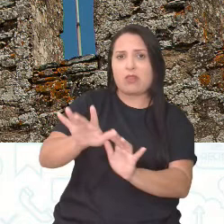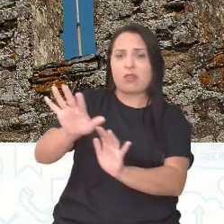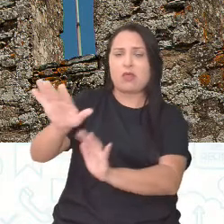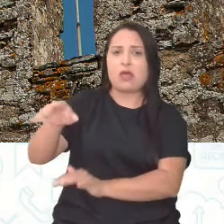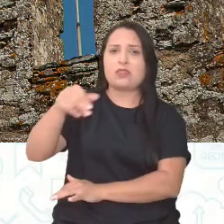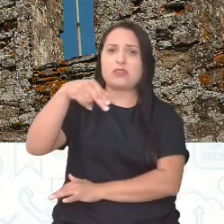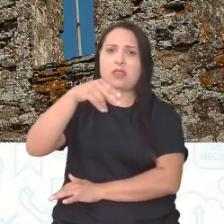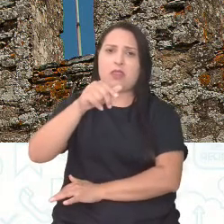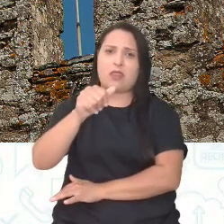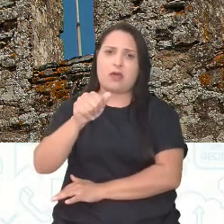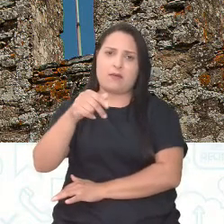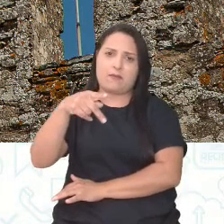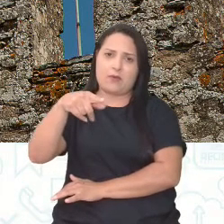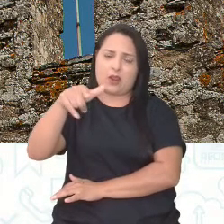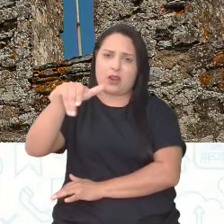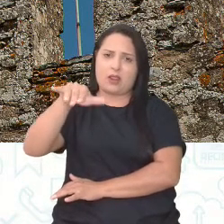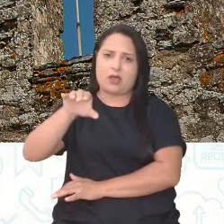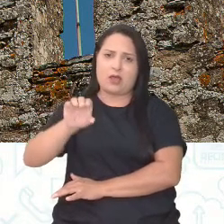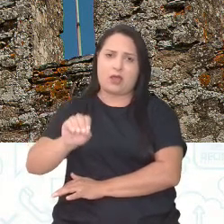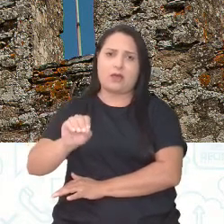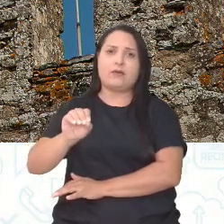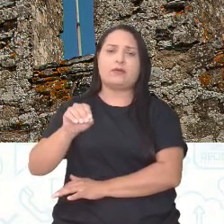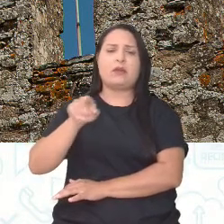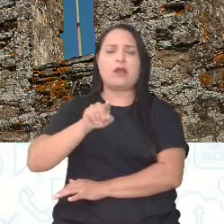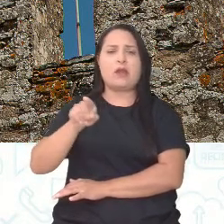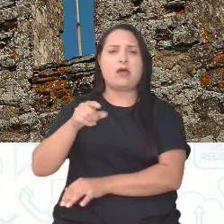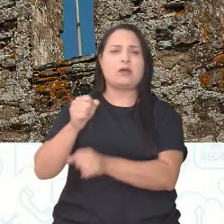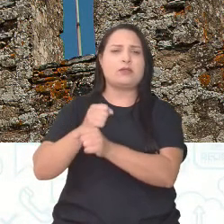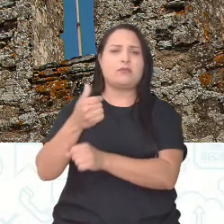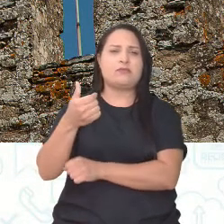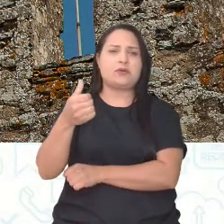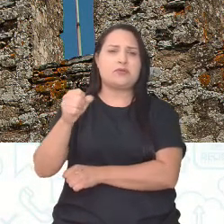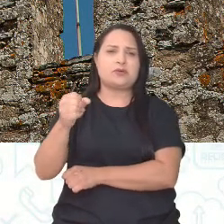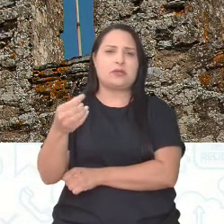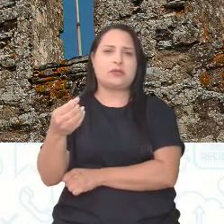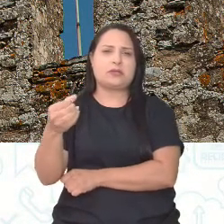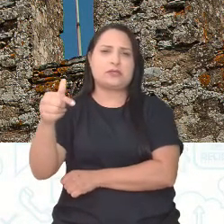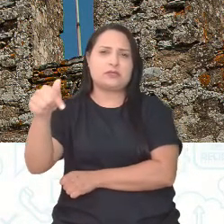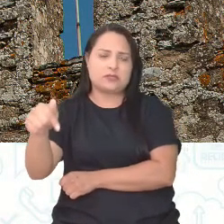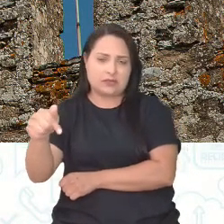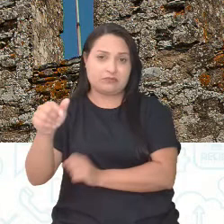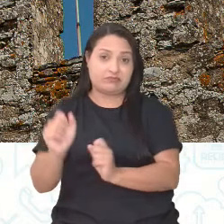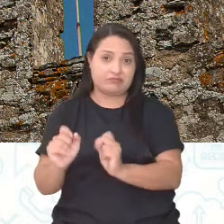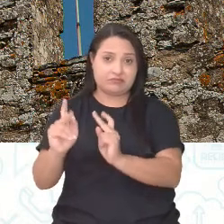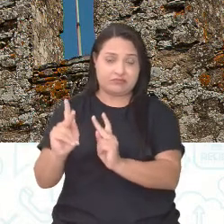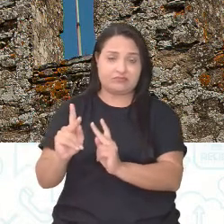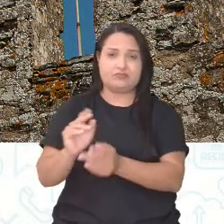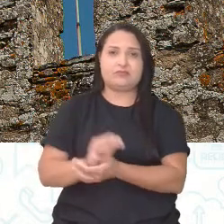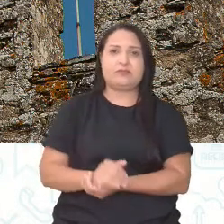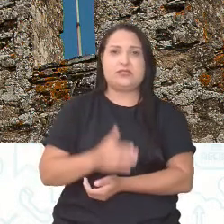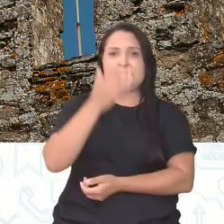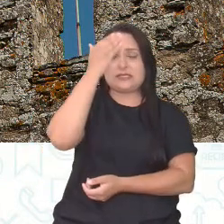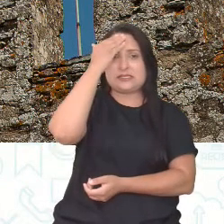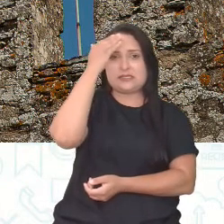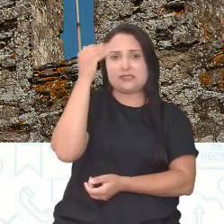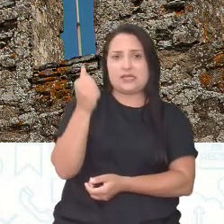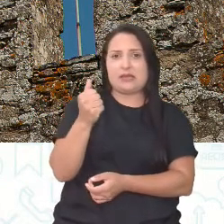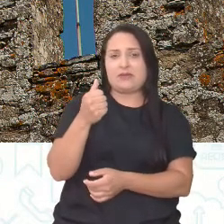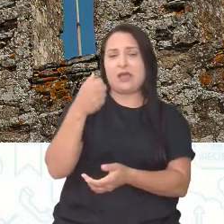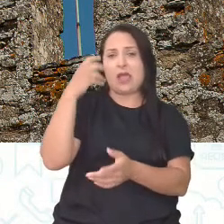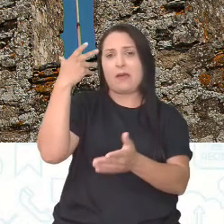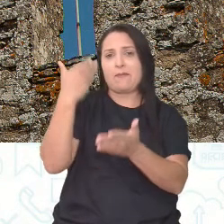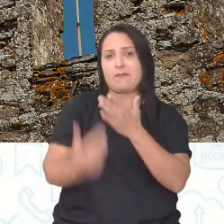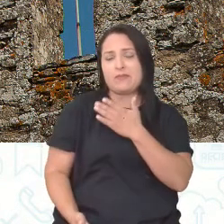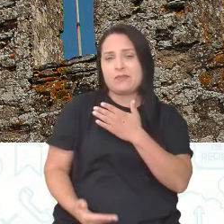invasão, né? Napoleônica lá em 1807. Certo? E a gente sabe que a derrota de Napoleão, vocês